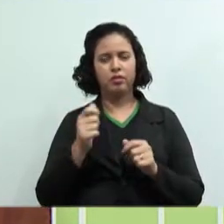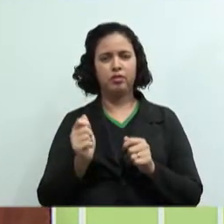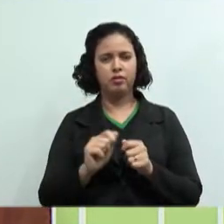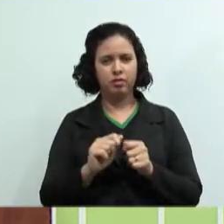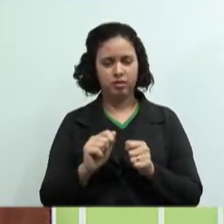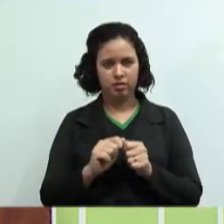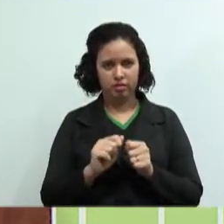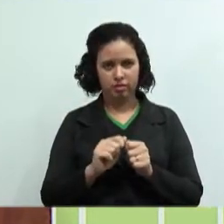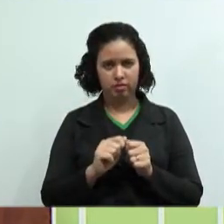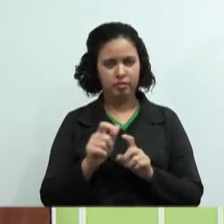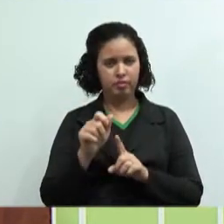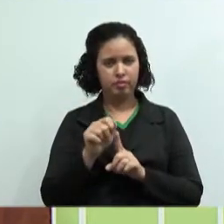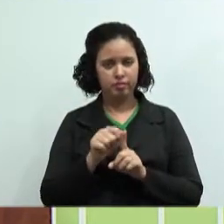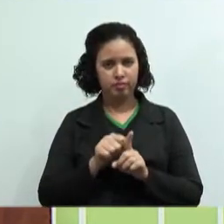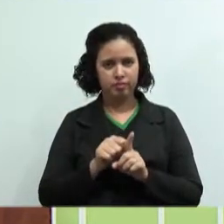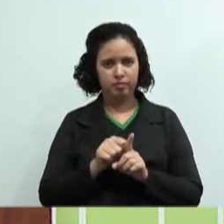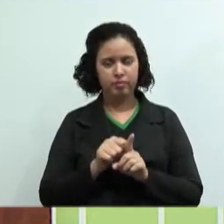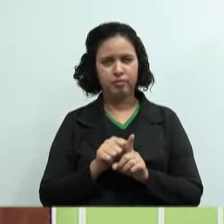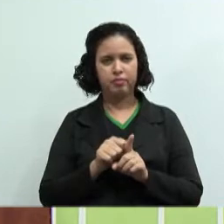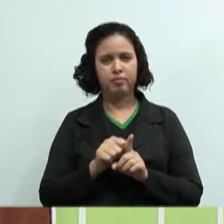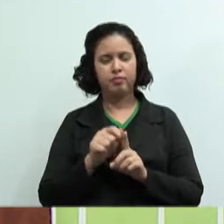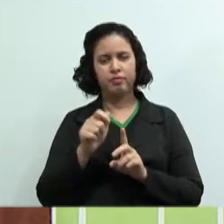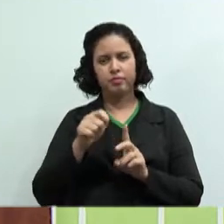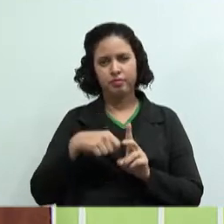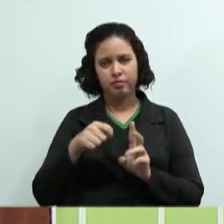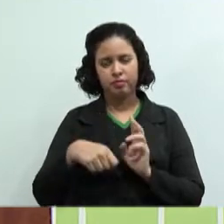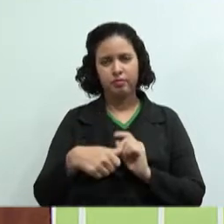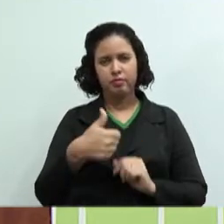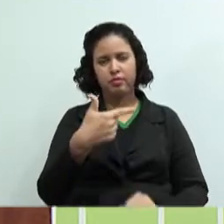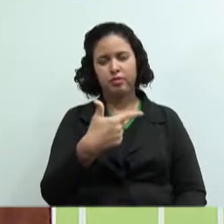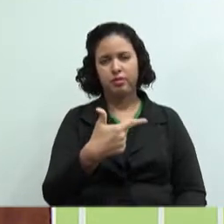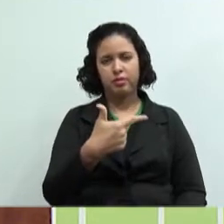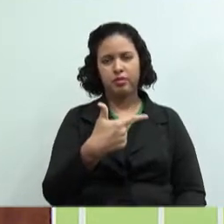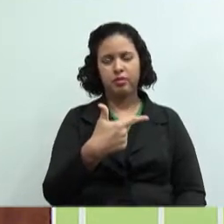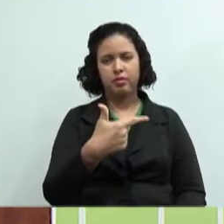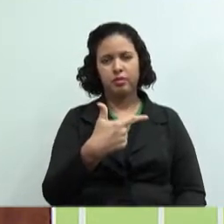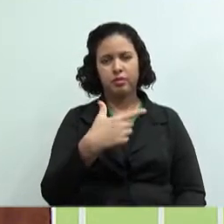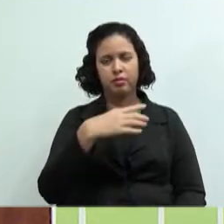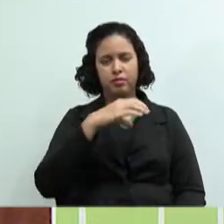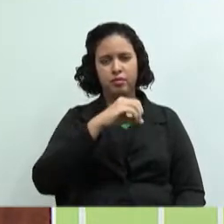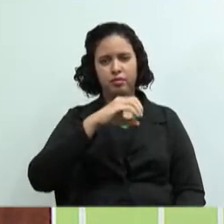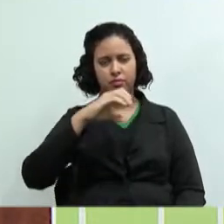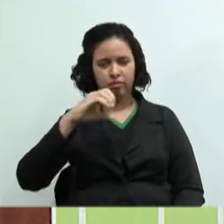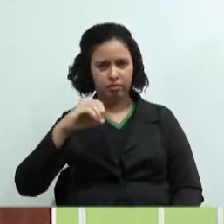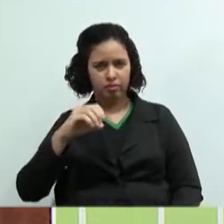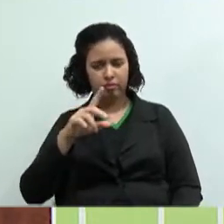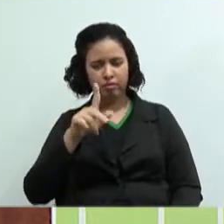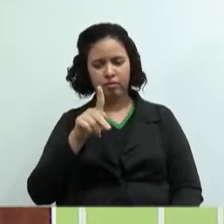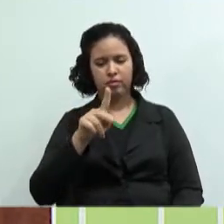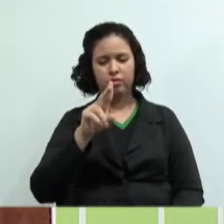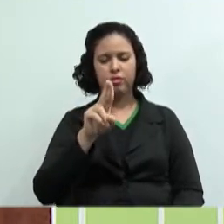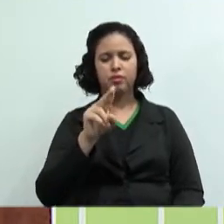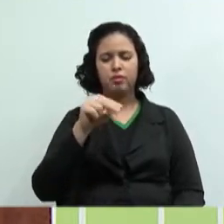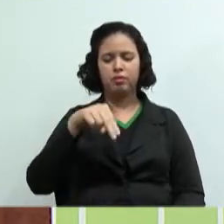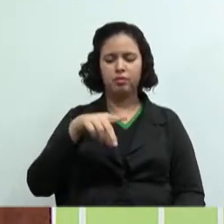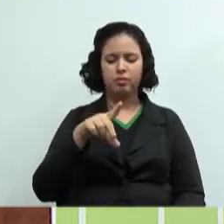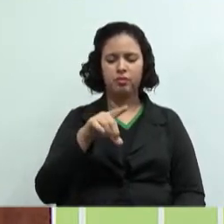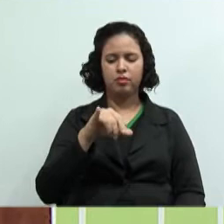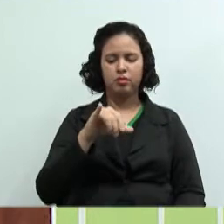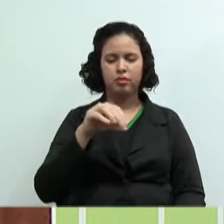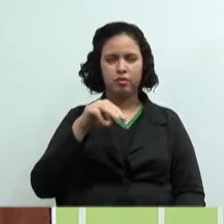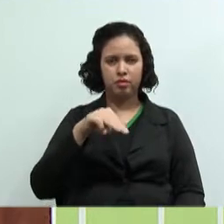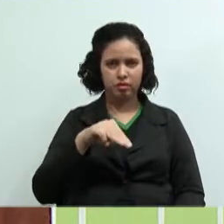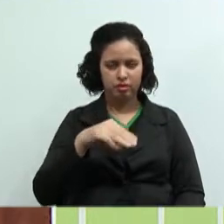200 pudins. Para mim, produzir pudins de leite condensado, eu preciso do quê?